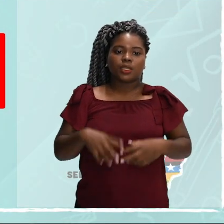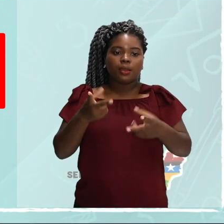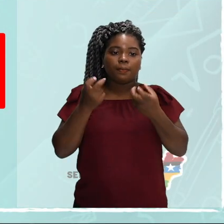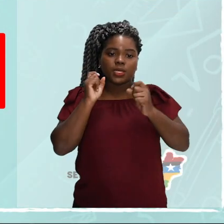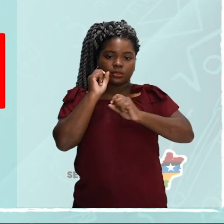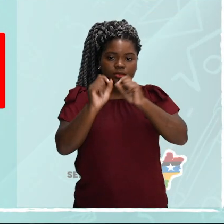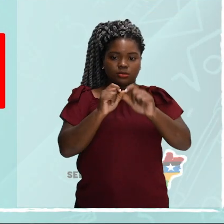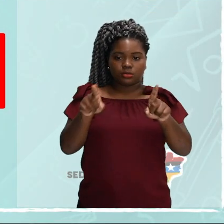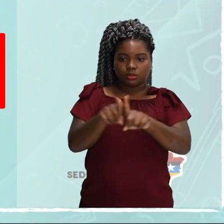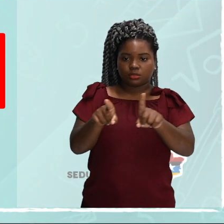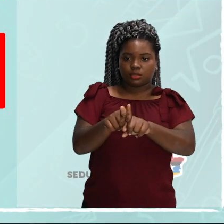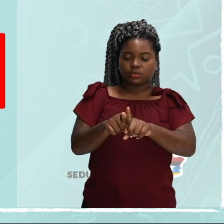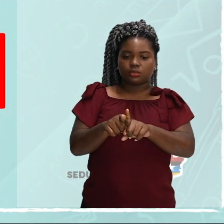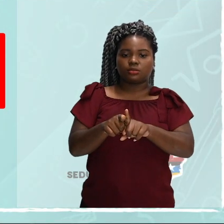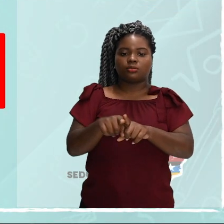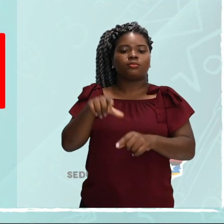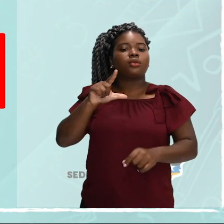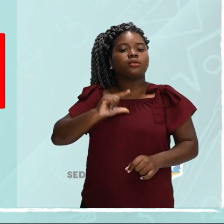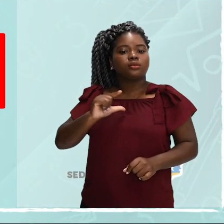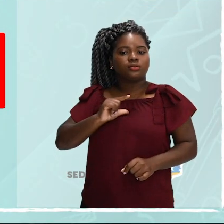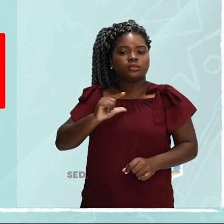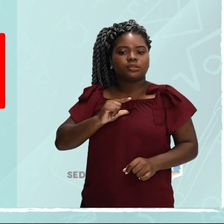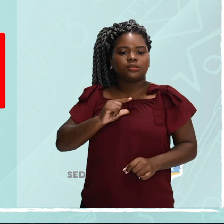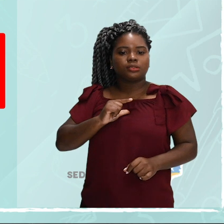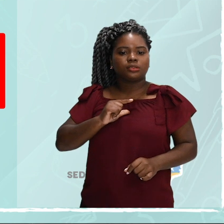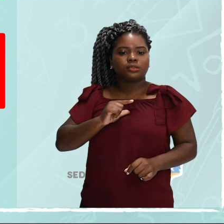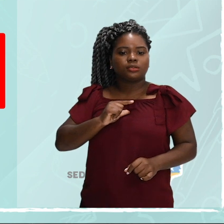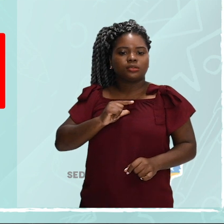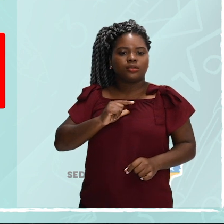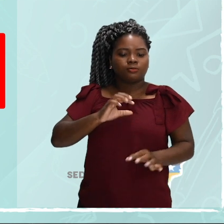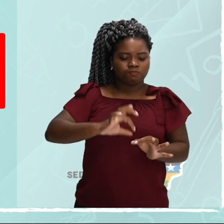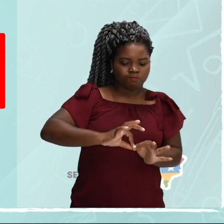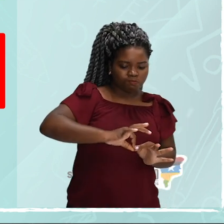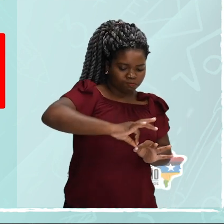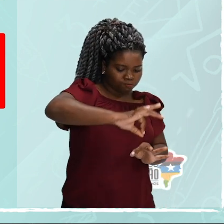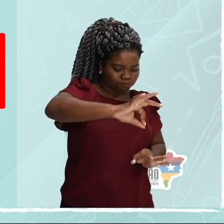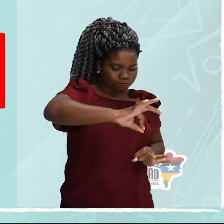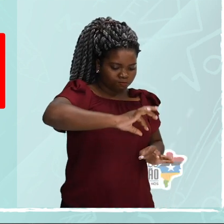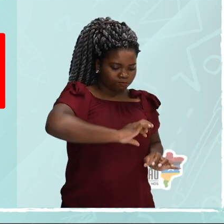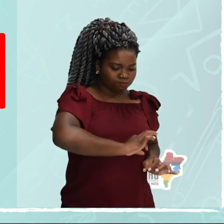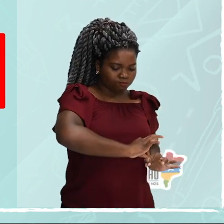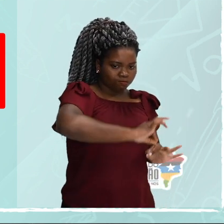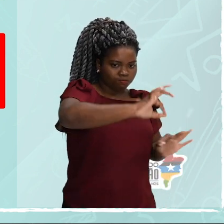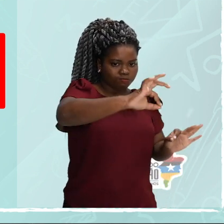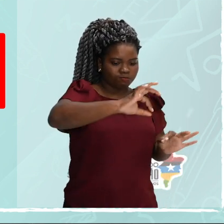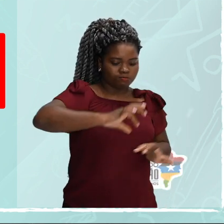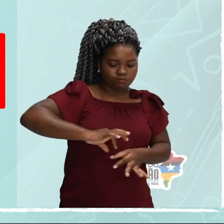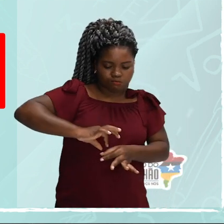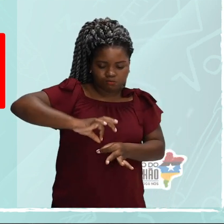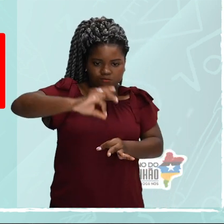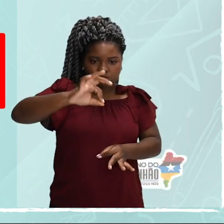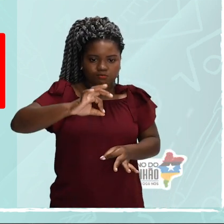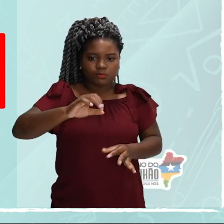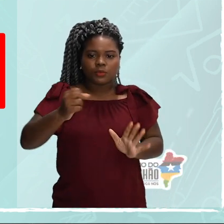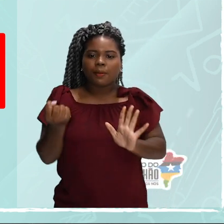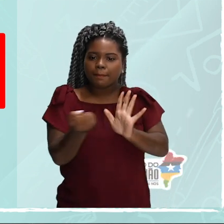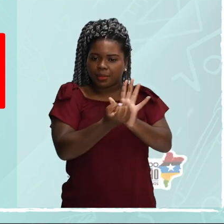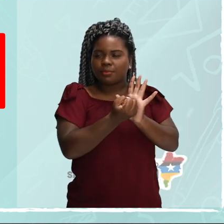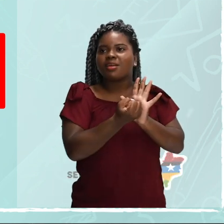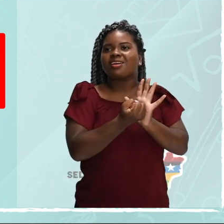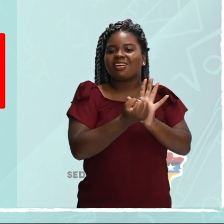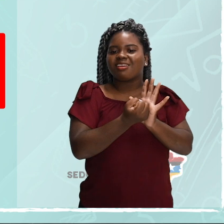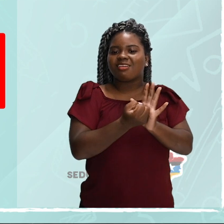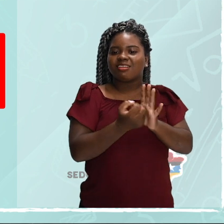Vocês percebam ainda que existem umas linhas demarcatórias, que são as únicas que existem na quadra de vôleibol,